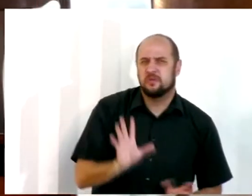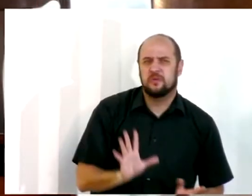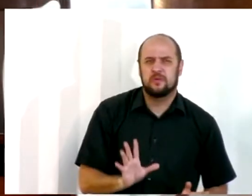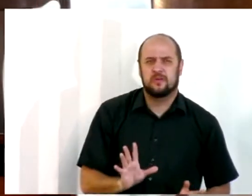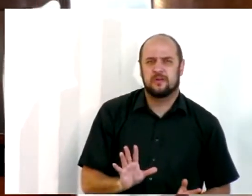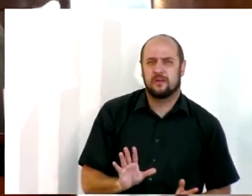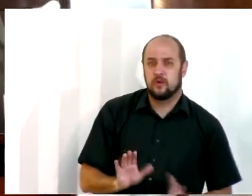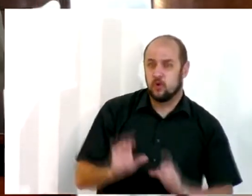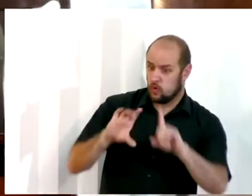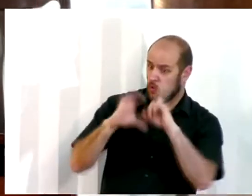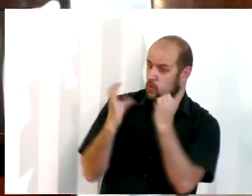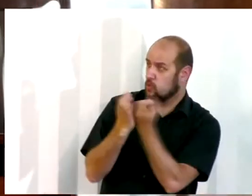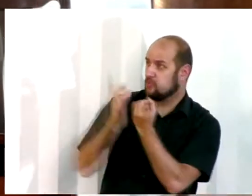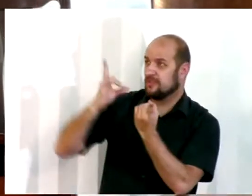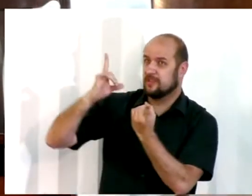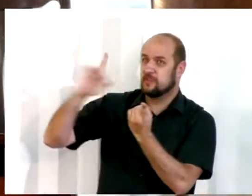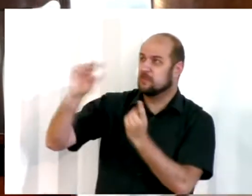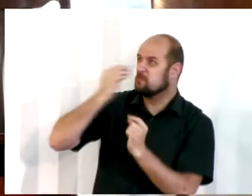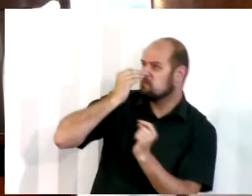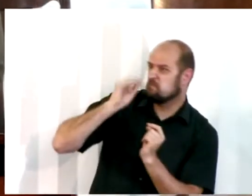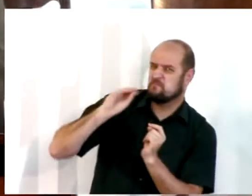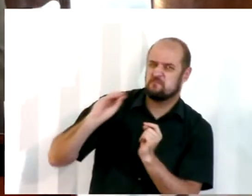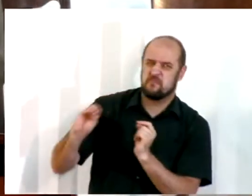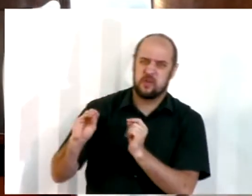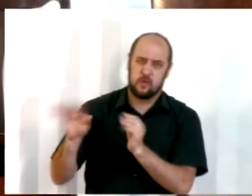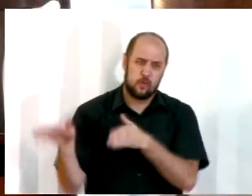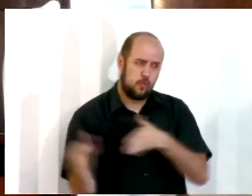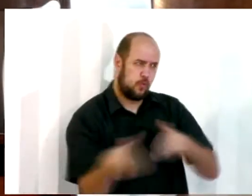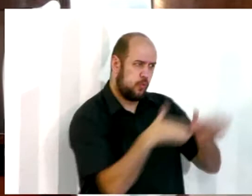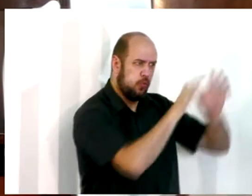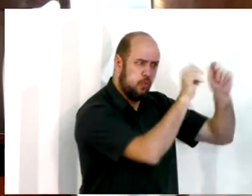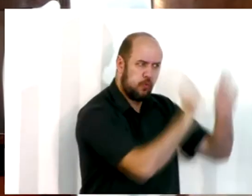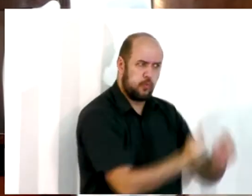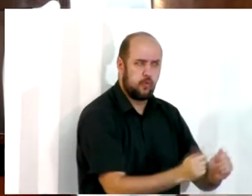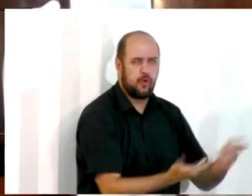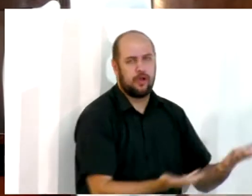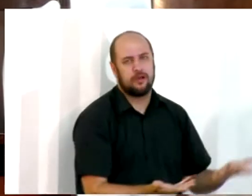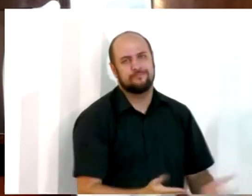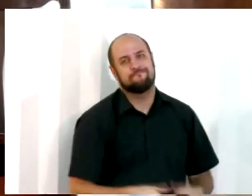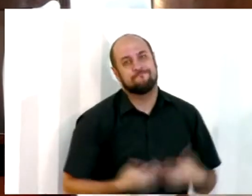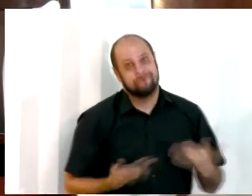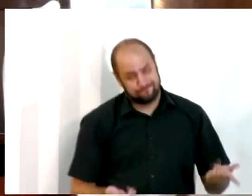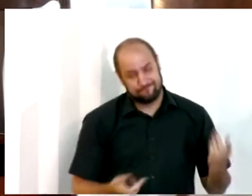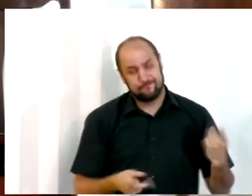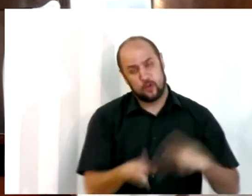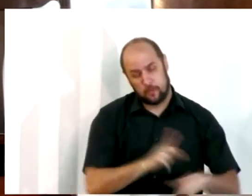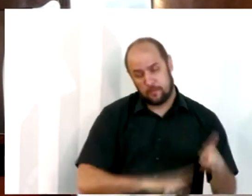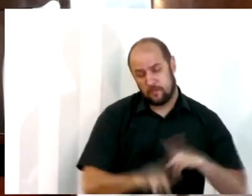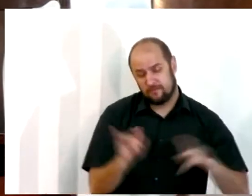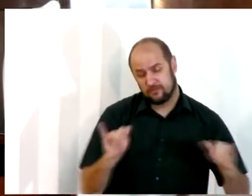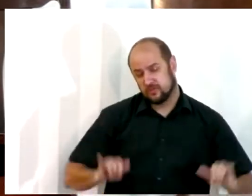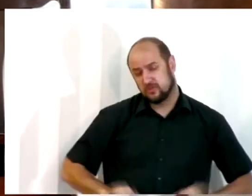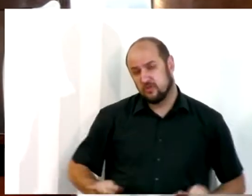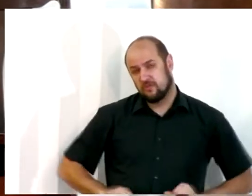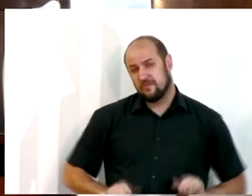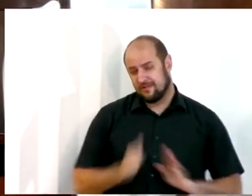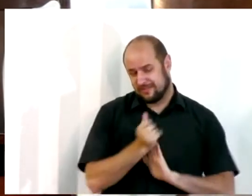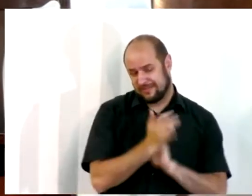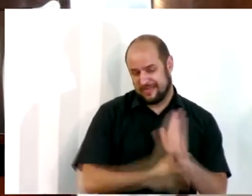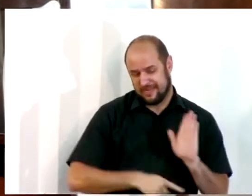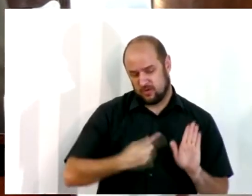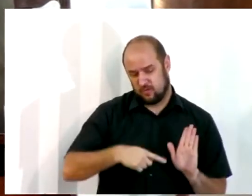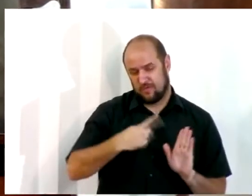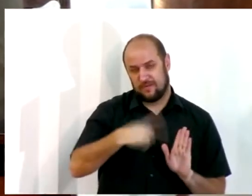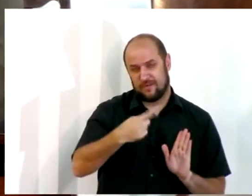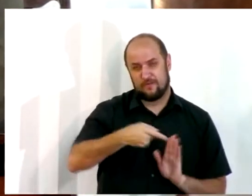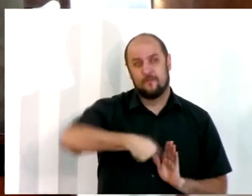prestar culto ao único Deus verdadeiro. E isso certamente custou para este povo, séculos mais tarde, o